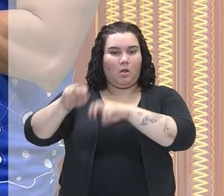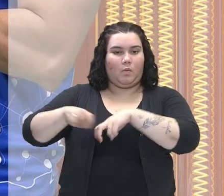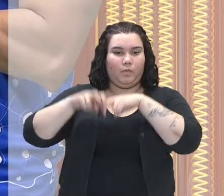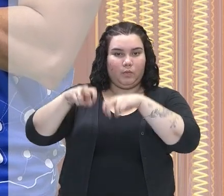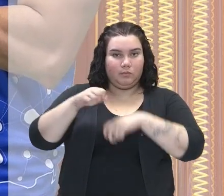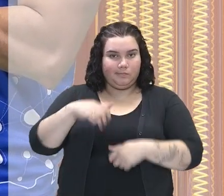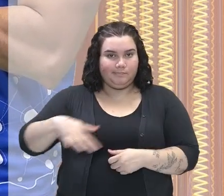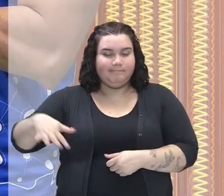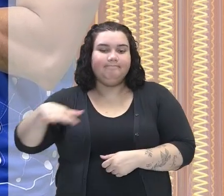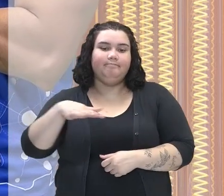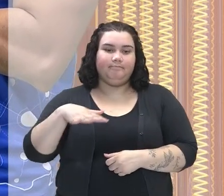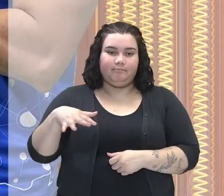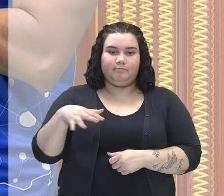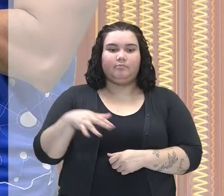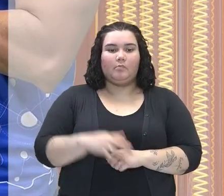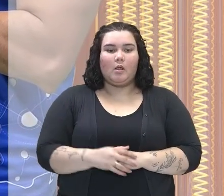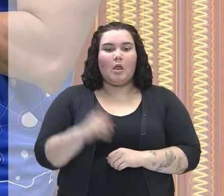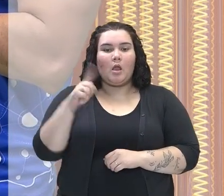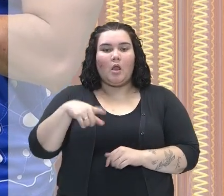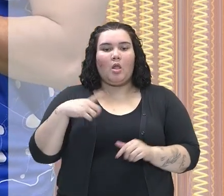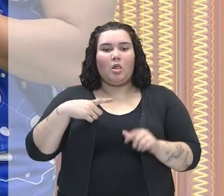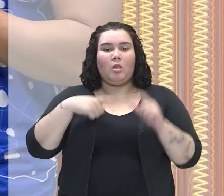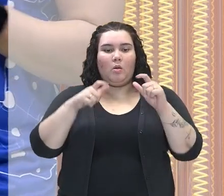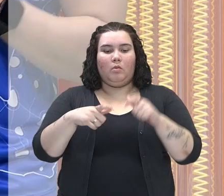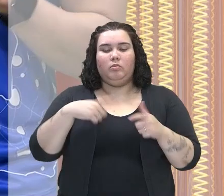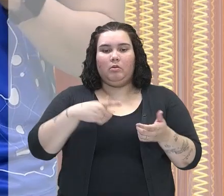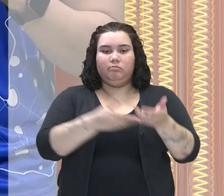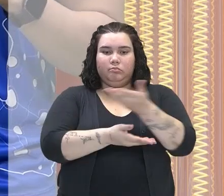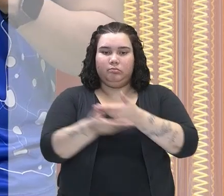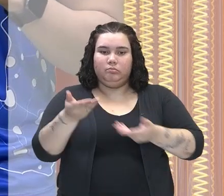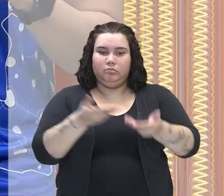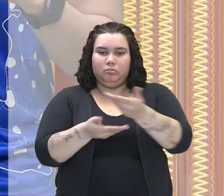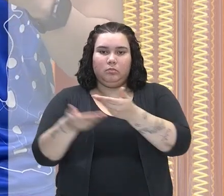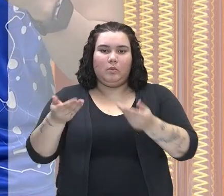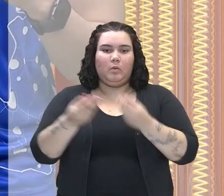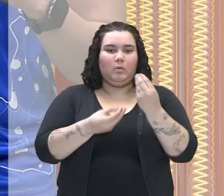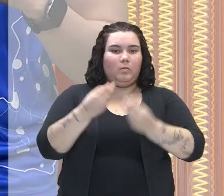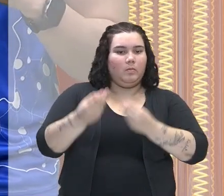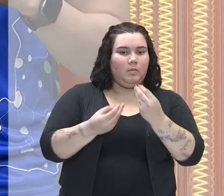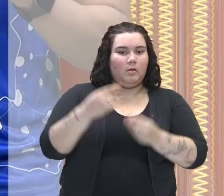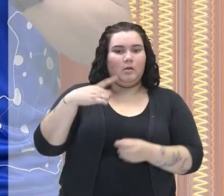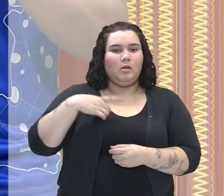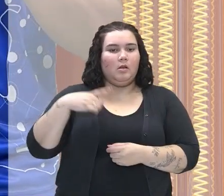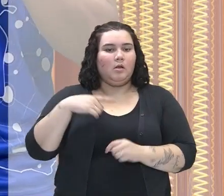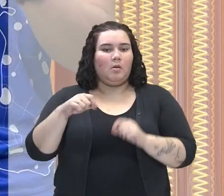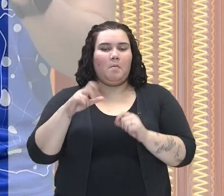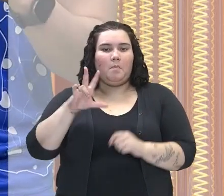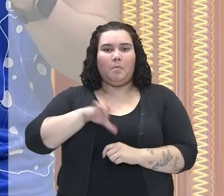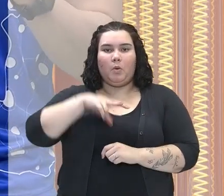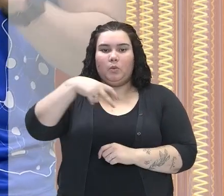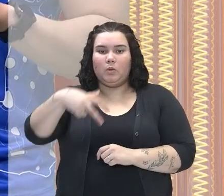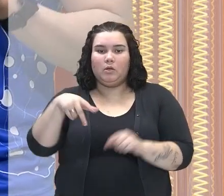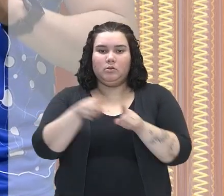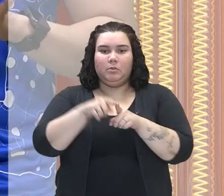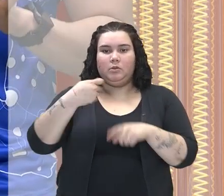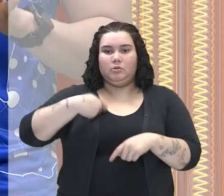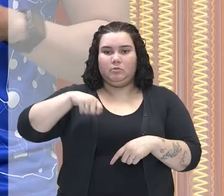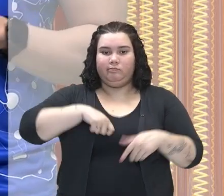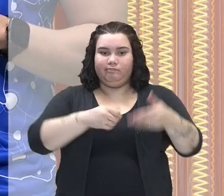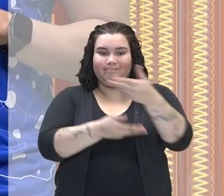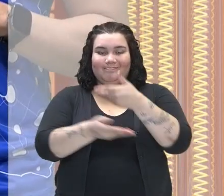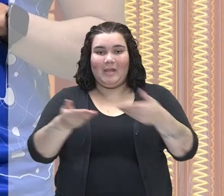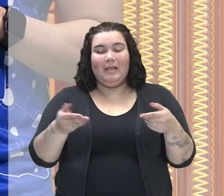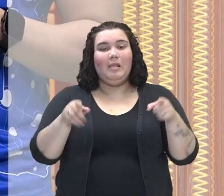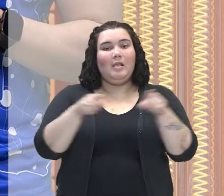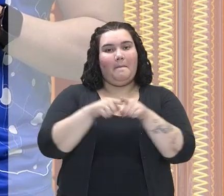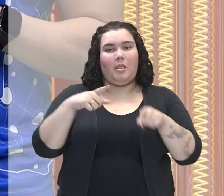pecuária, tá? Era um ponto importante de trocas ali, comerciais, entre as colônias portuguesas e espanholas, certo? E era uma rota